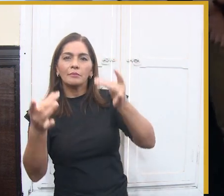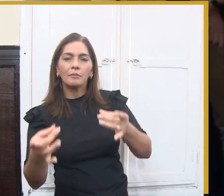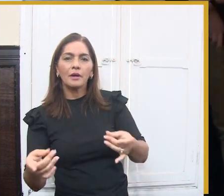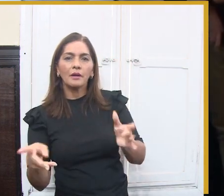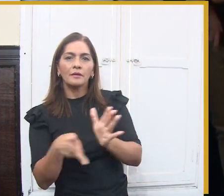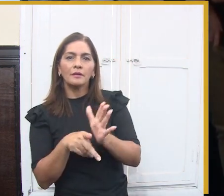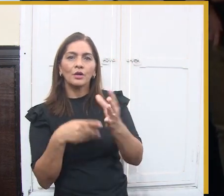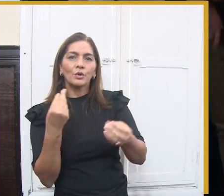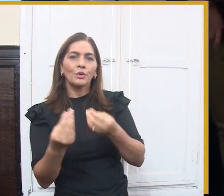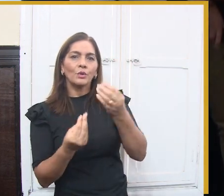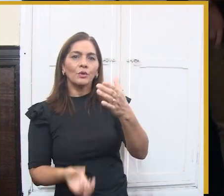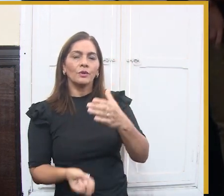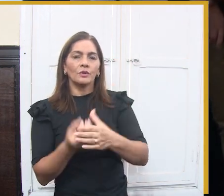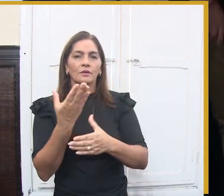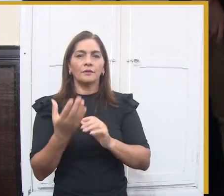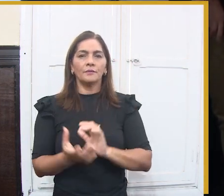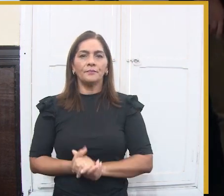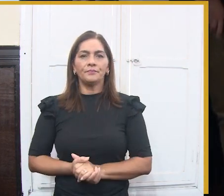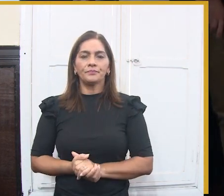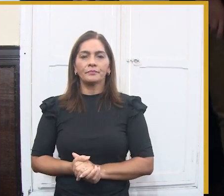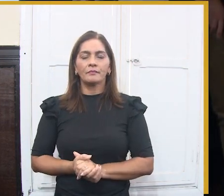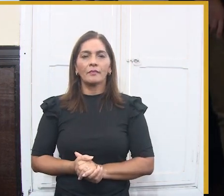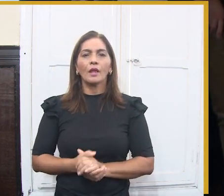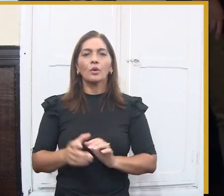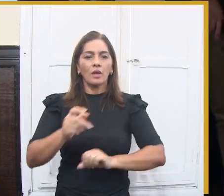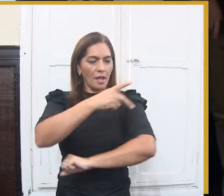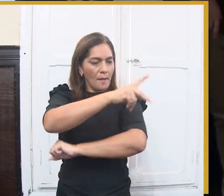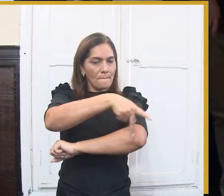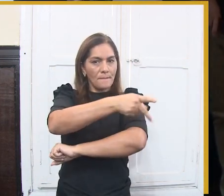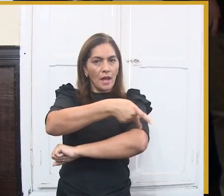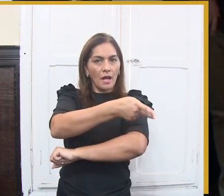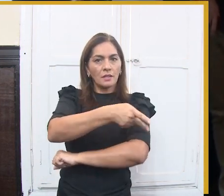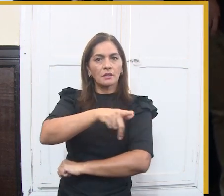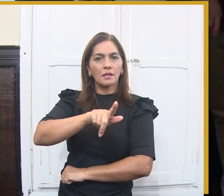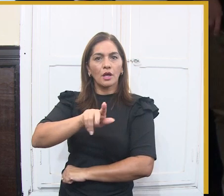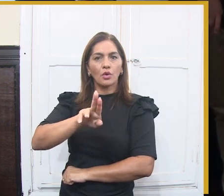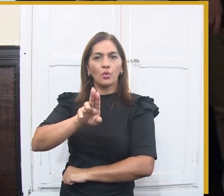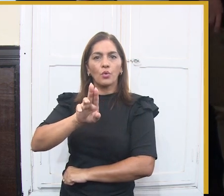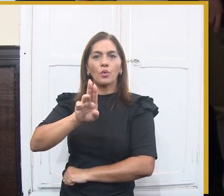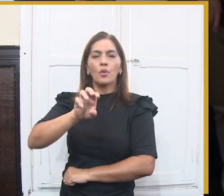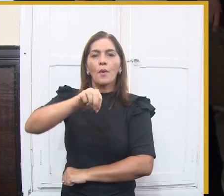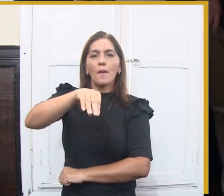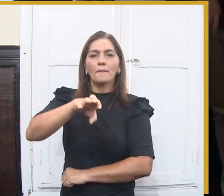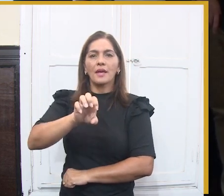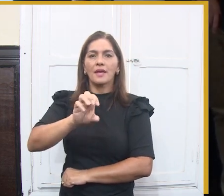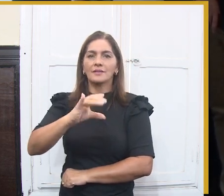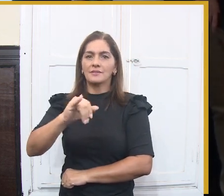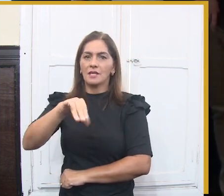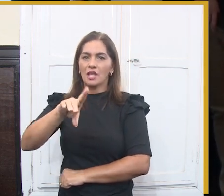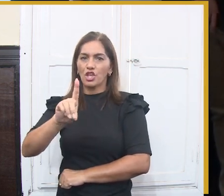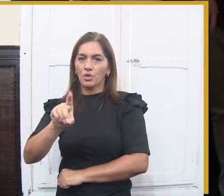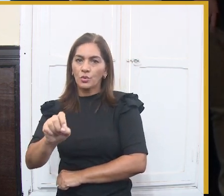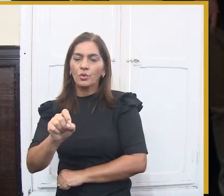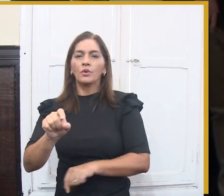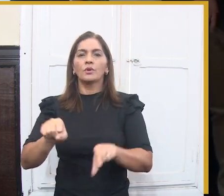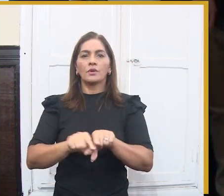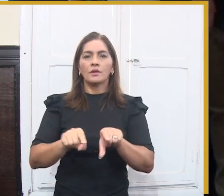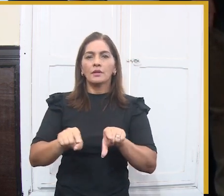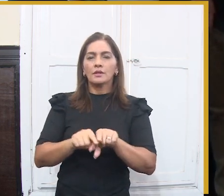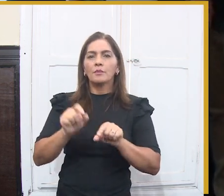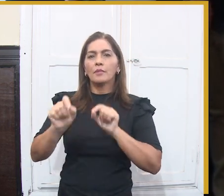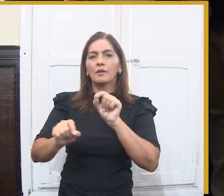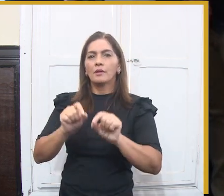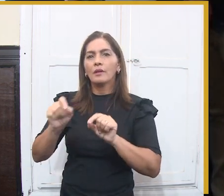uma outra inovação para o São João de Galantes desse ano, ampliação aqui da área de evento, que há também um